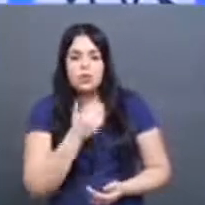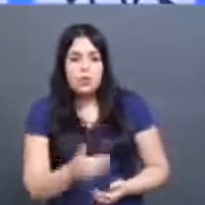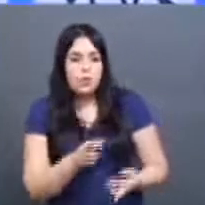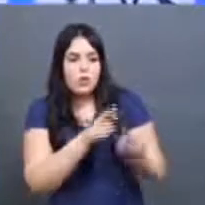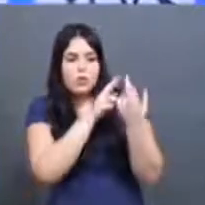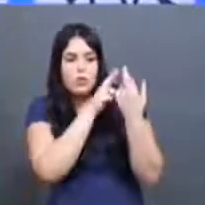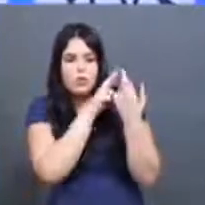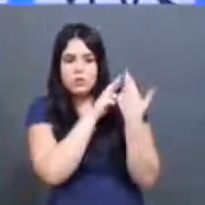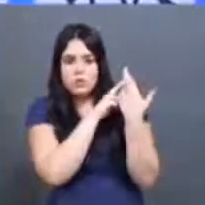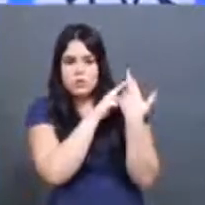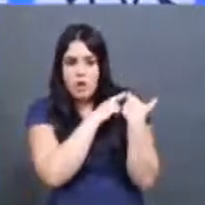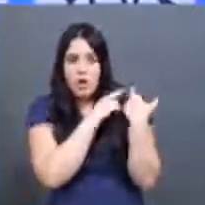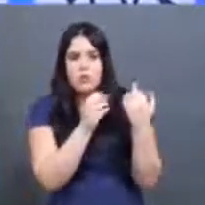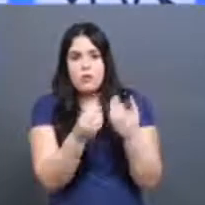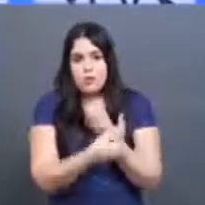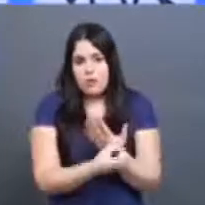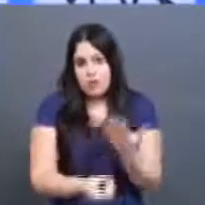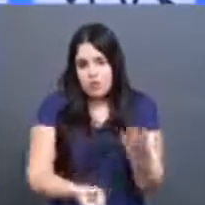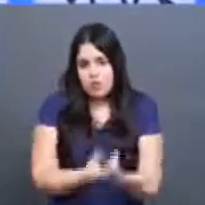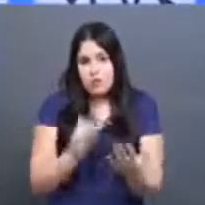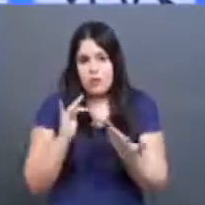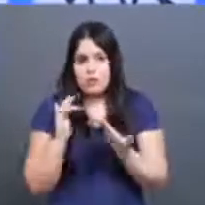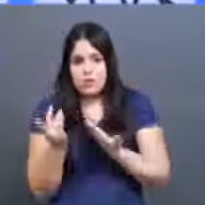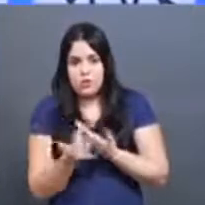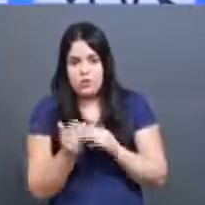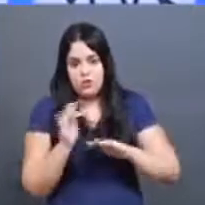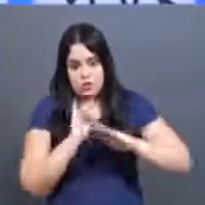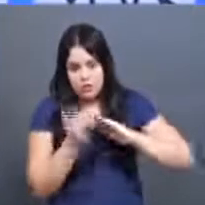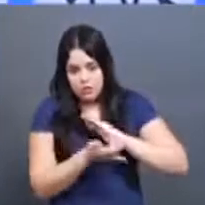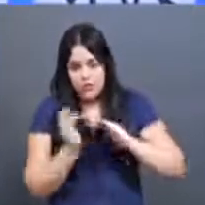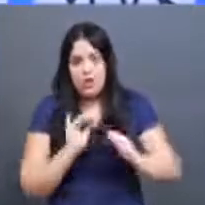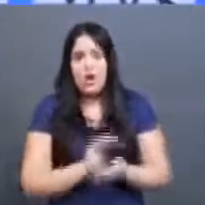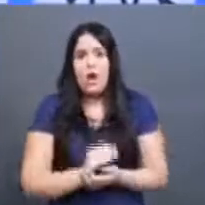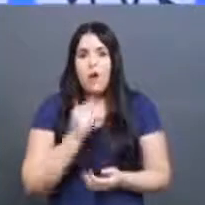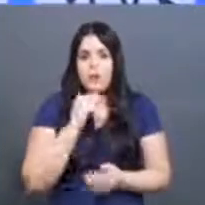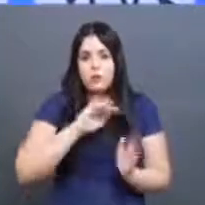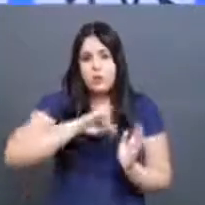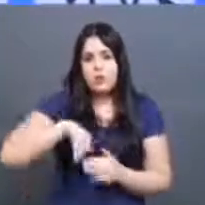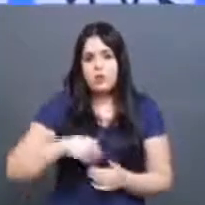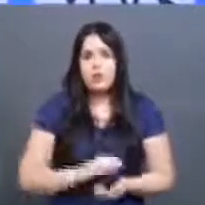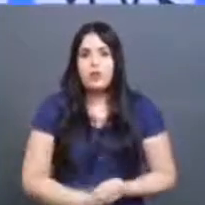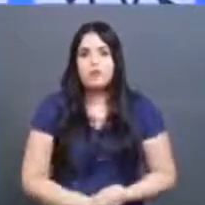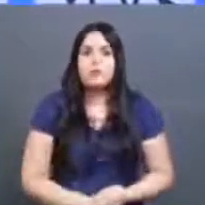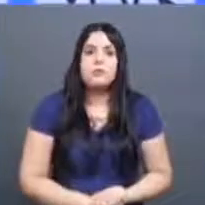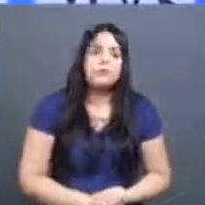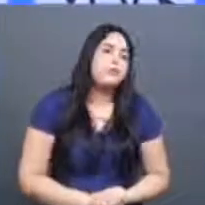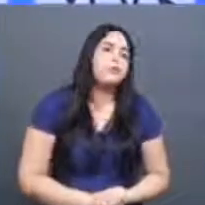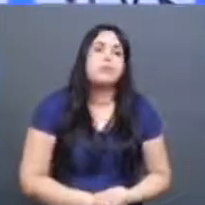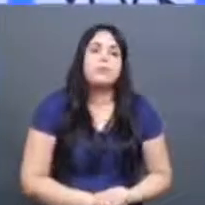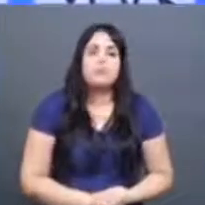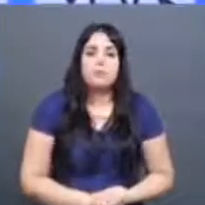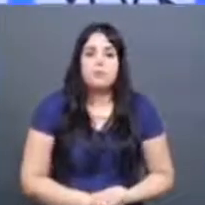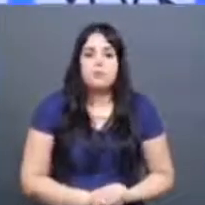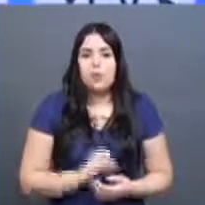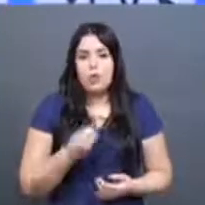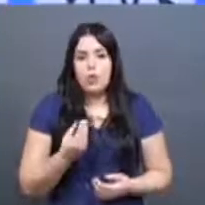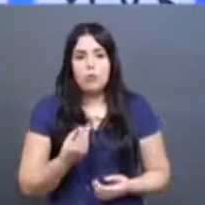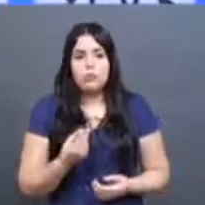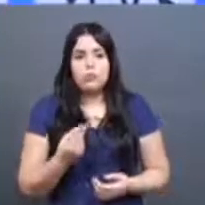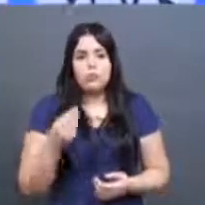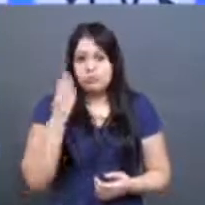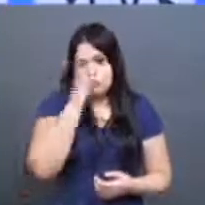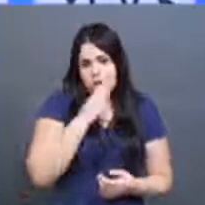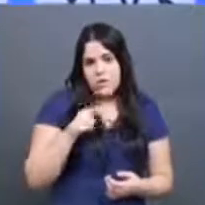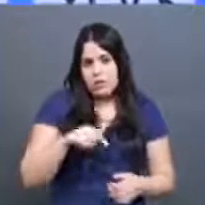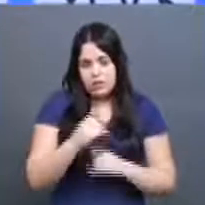aplicativos, das redes sociais, das redes internacionais ou nacionais, da rede mundial